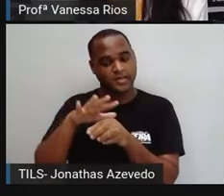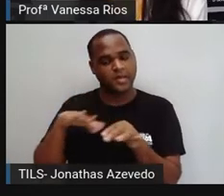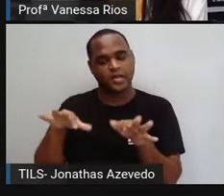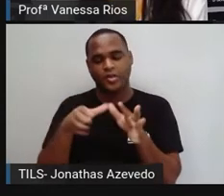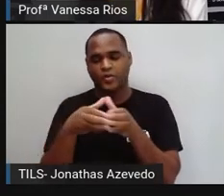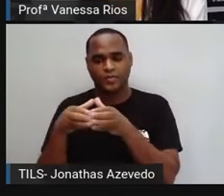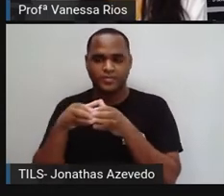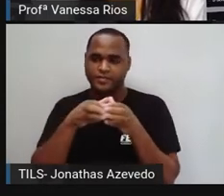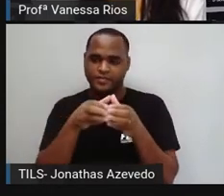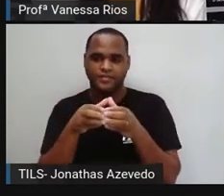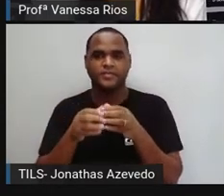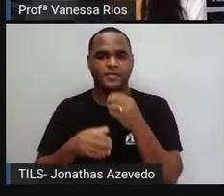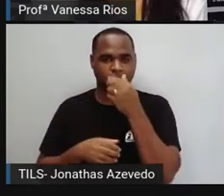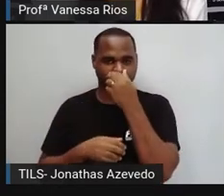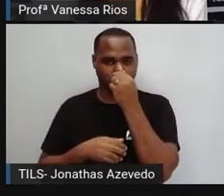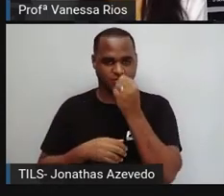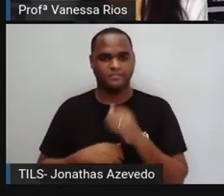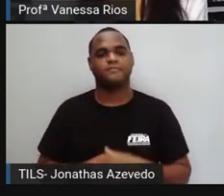grupos.